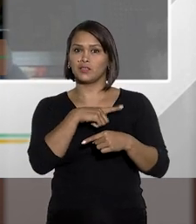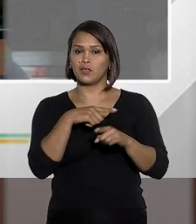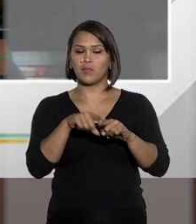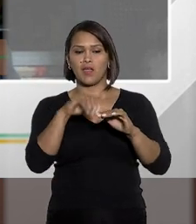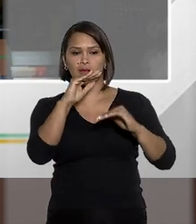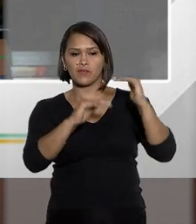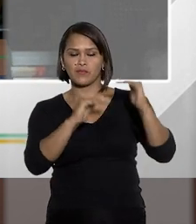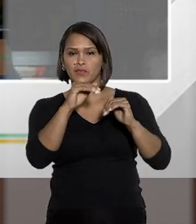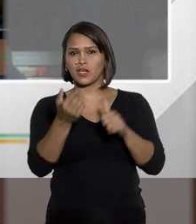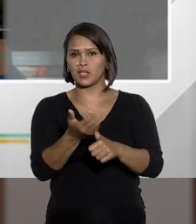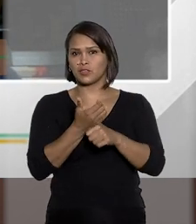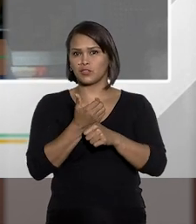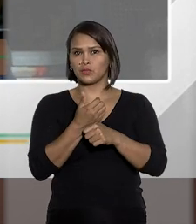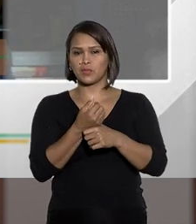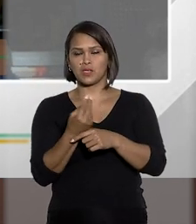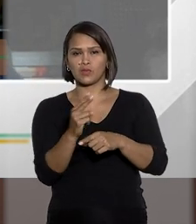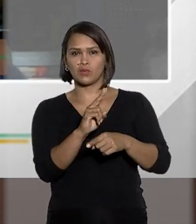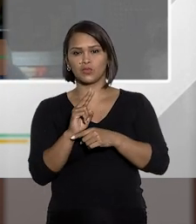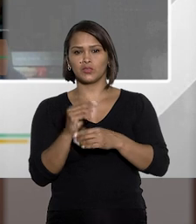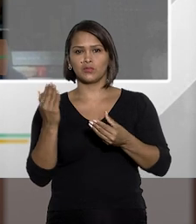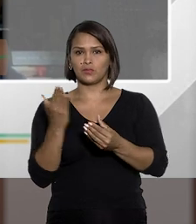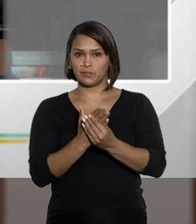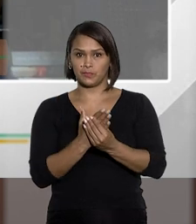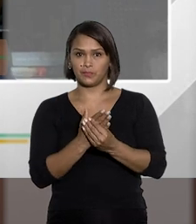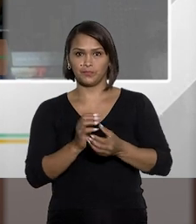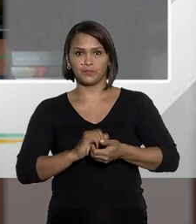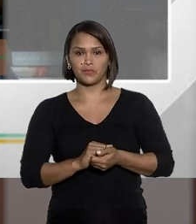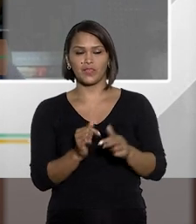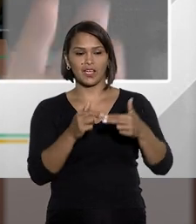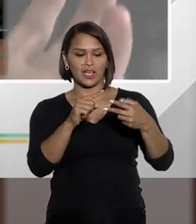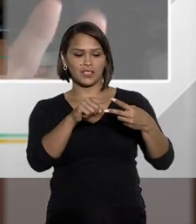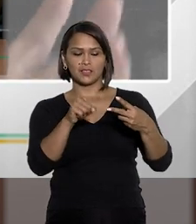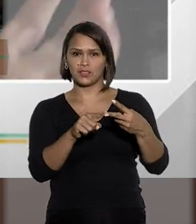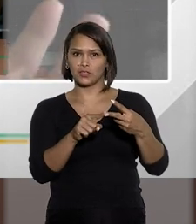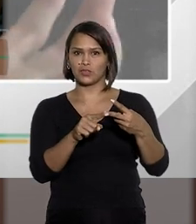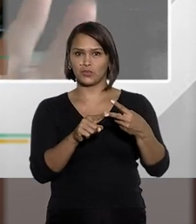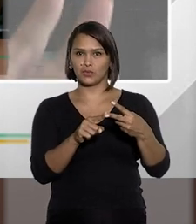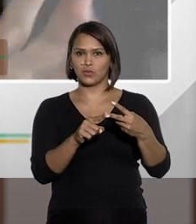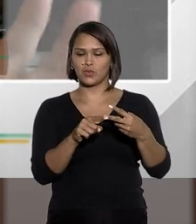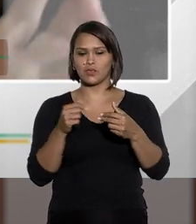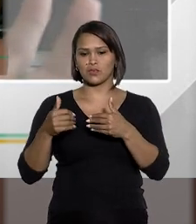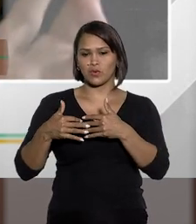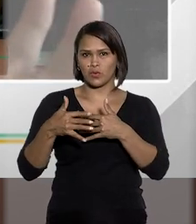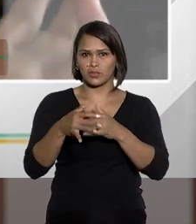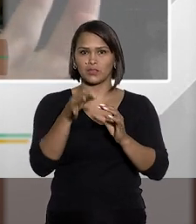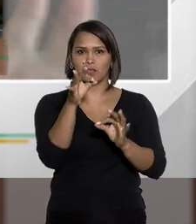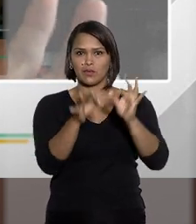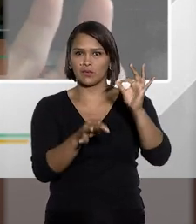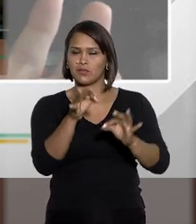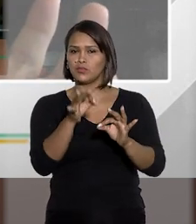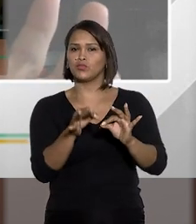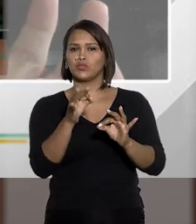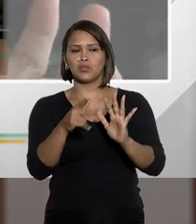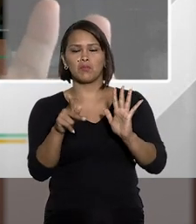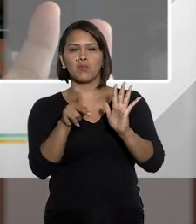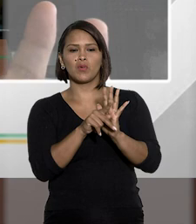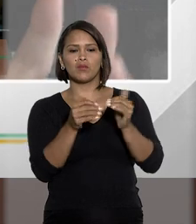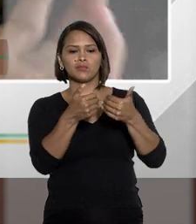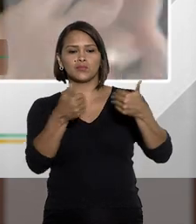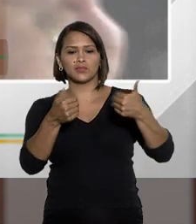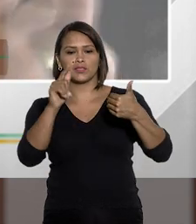invariavelmente a suspensão condicional do processo. Então, são essas as duas consequências jurídicas,